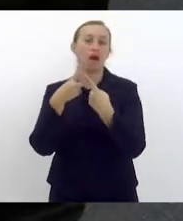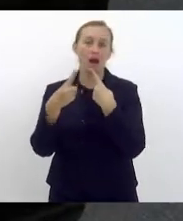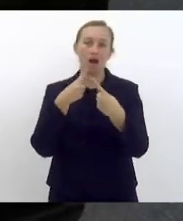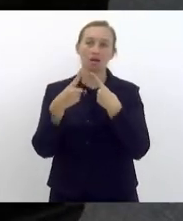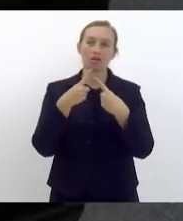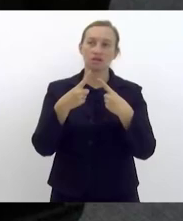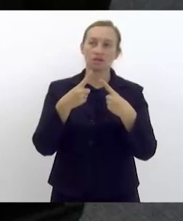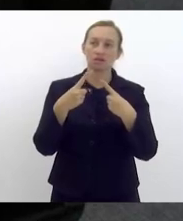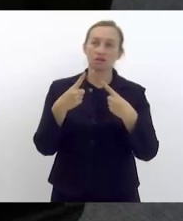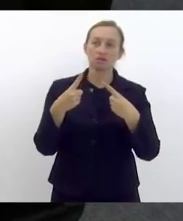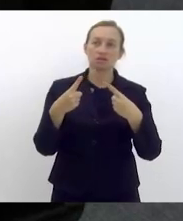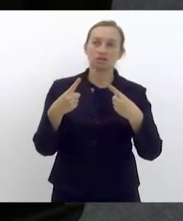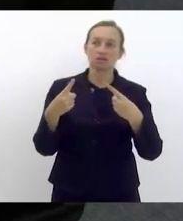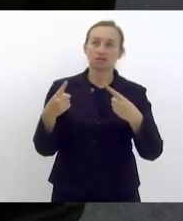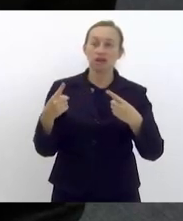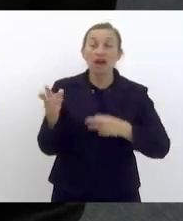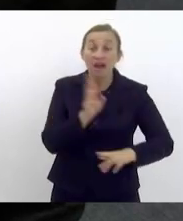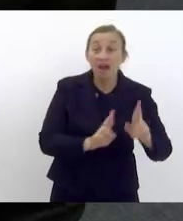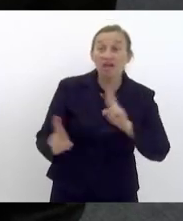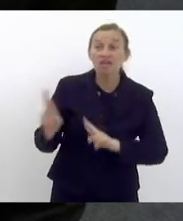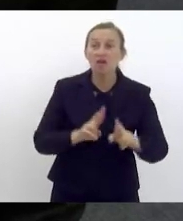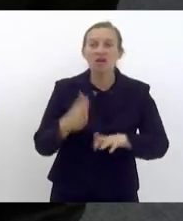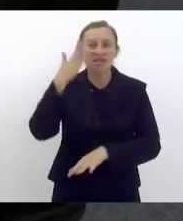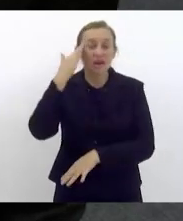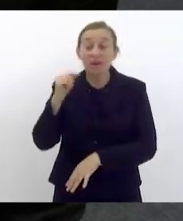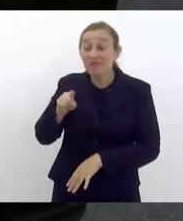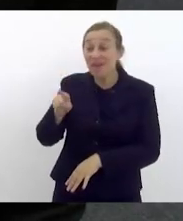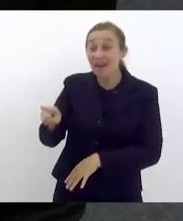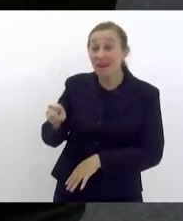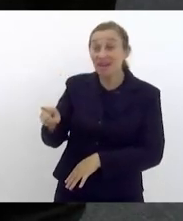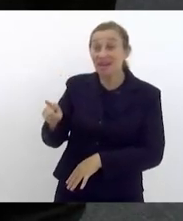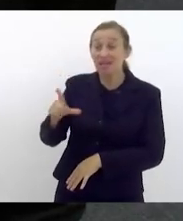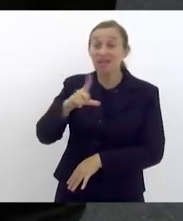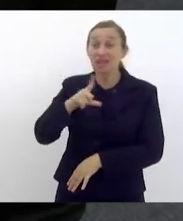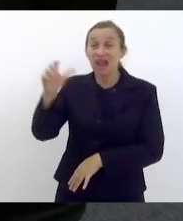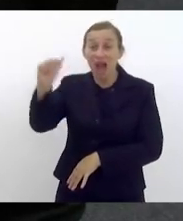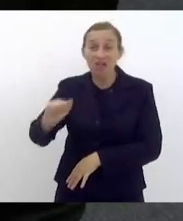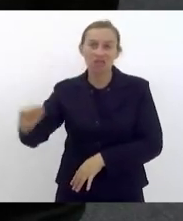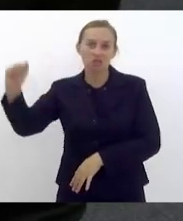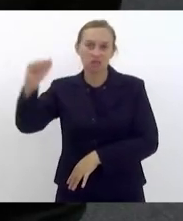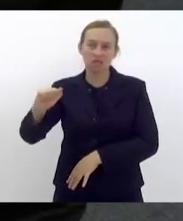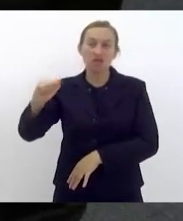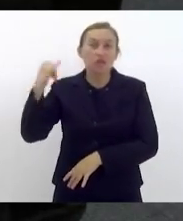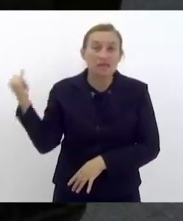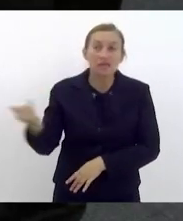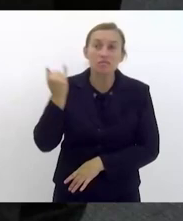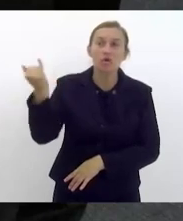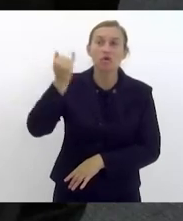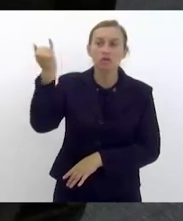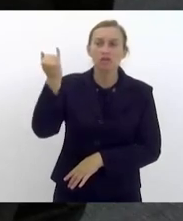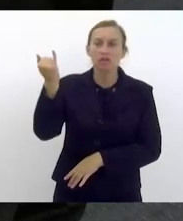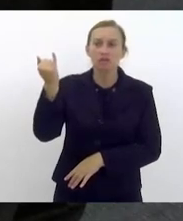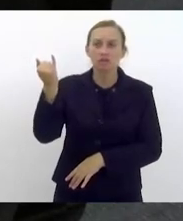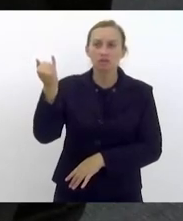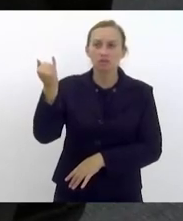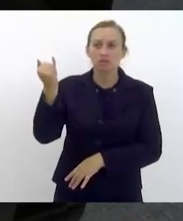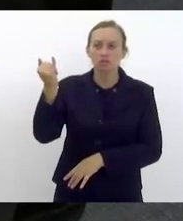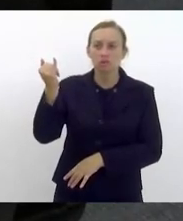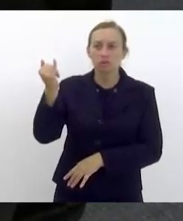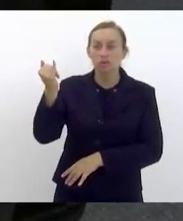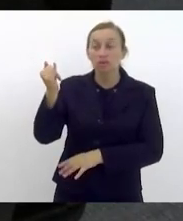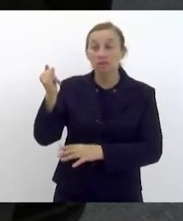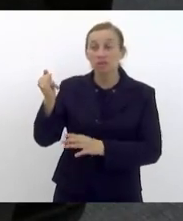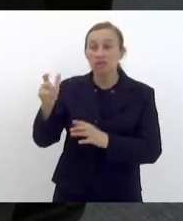da interlocução. Nós sabemos que ali existem associações importantes que se consolidaram naquele